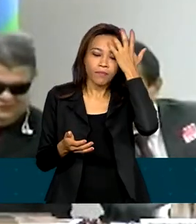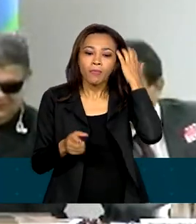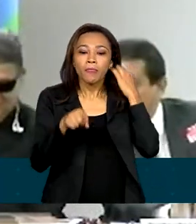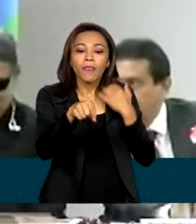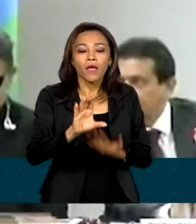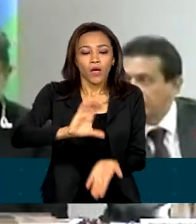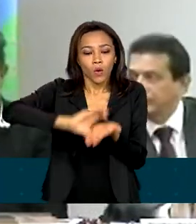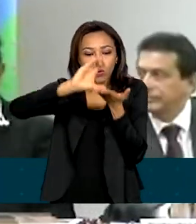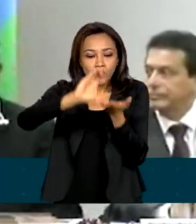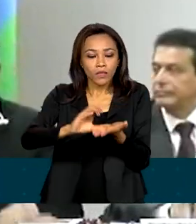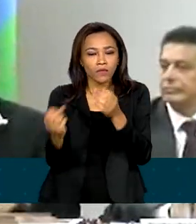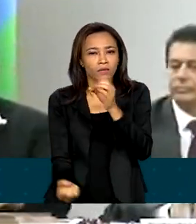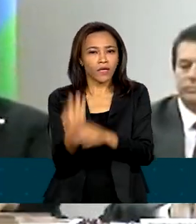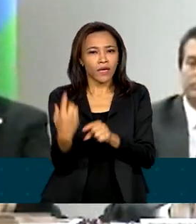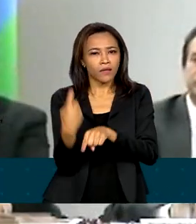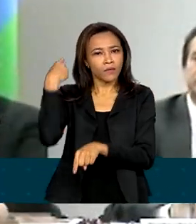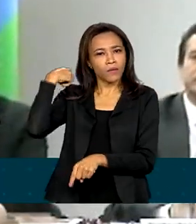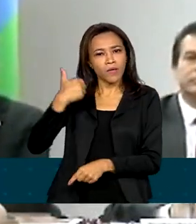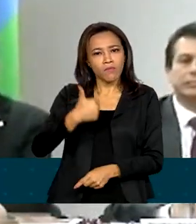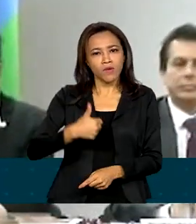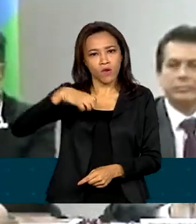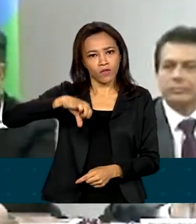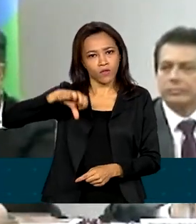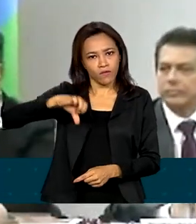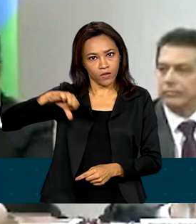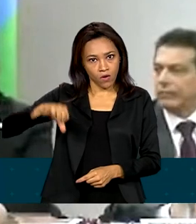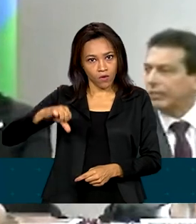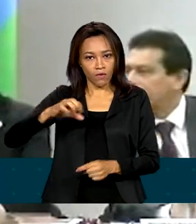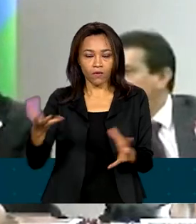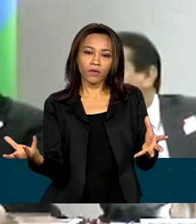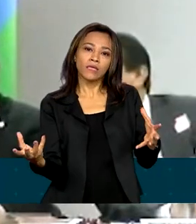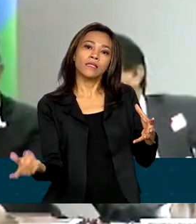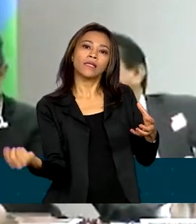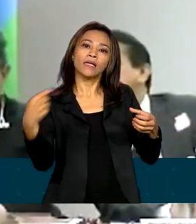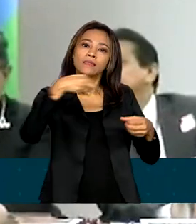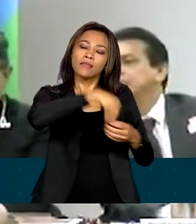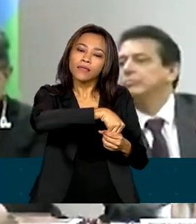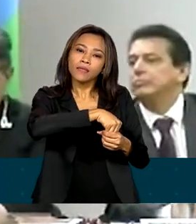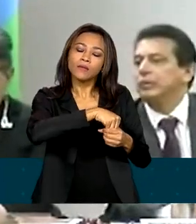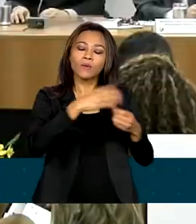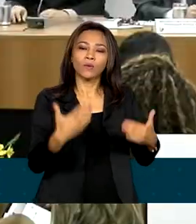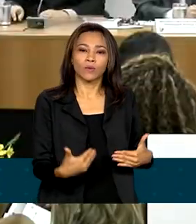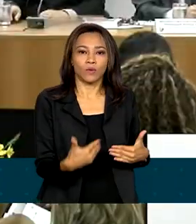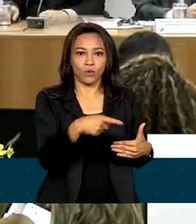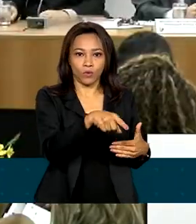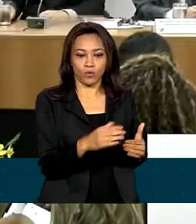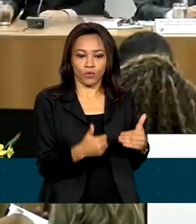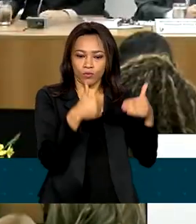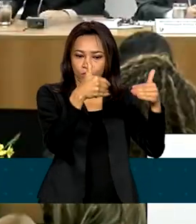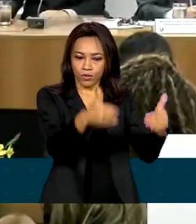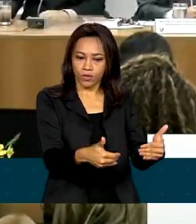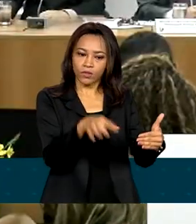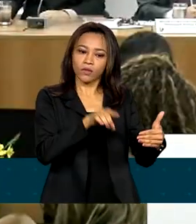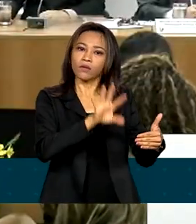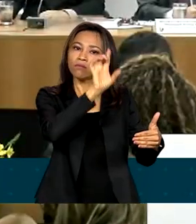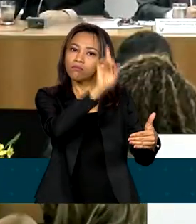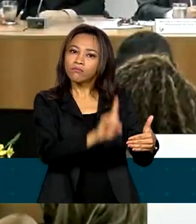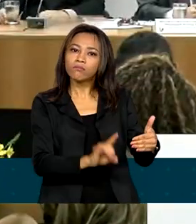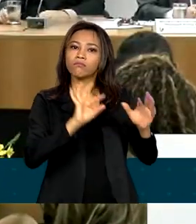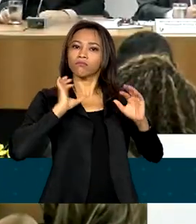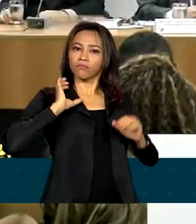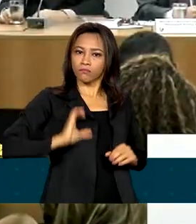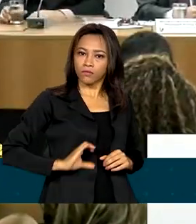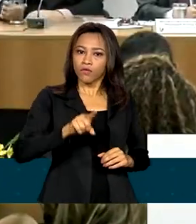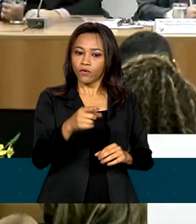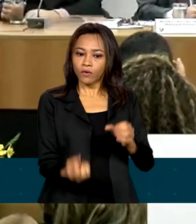criado em 1999 e integra o Ministério dos Direitos Humanos e Cidadania. O Conselho é formado por representantes do